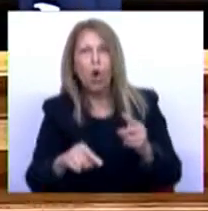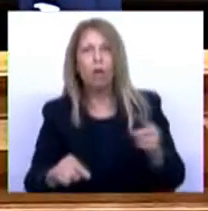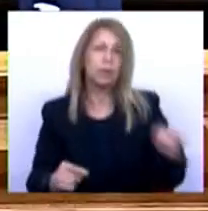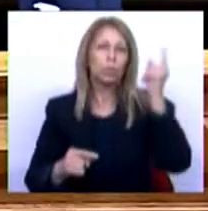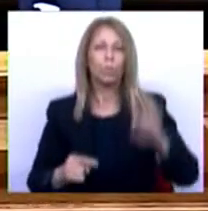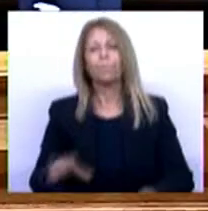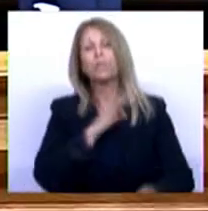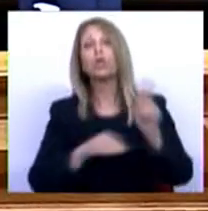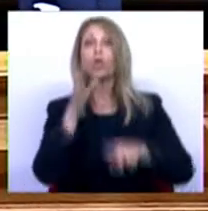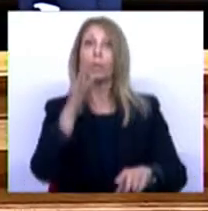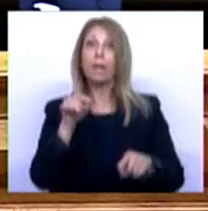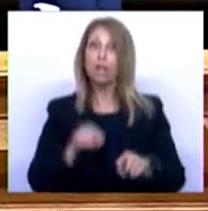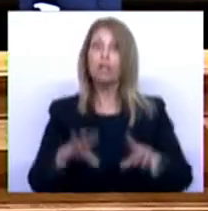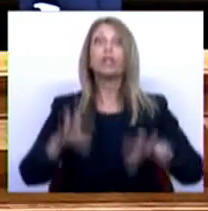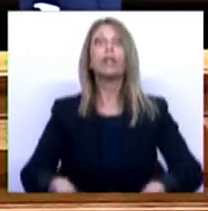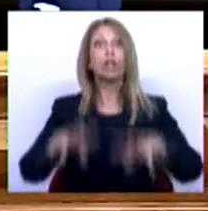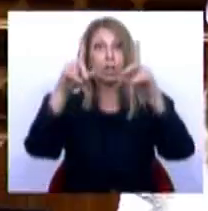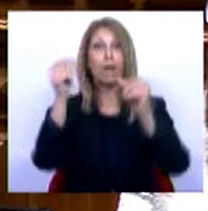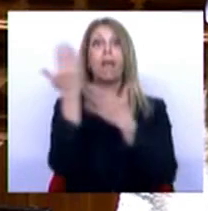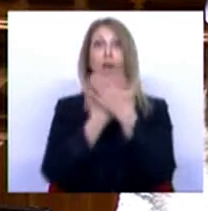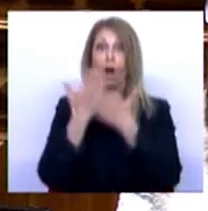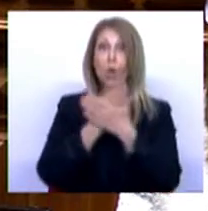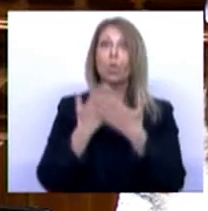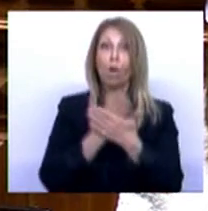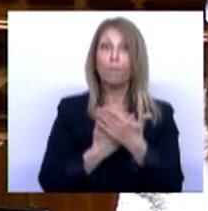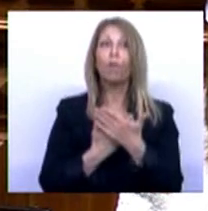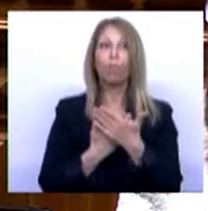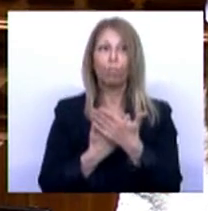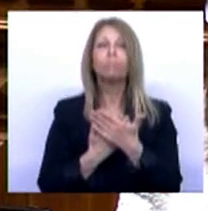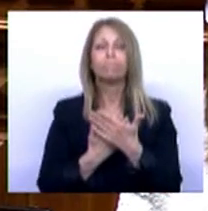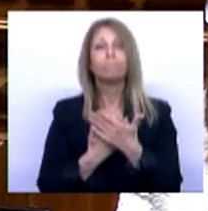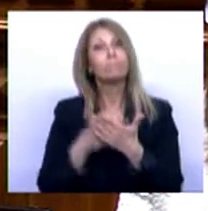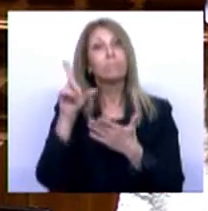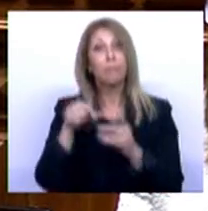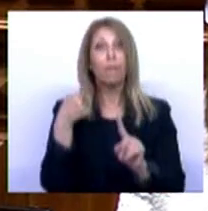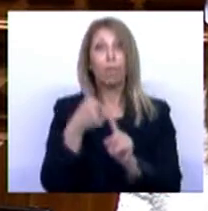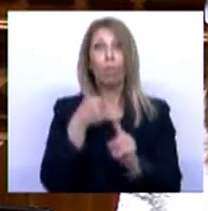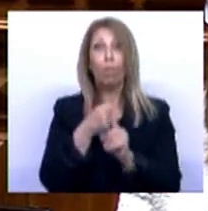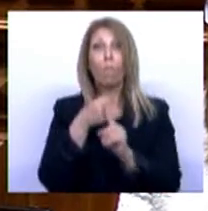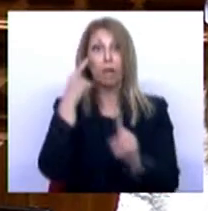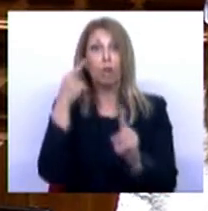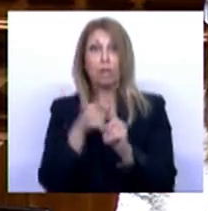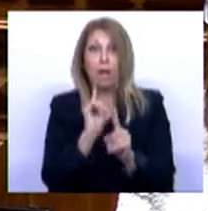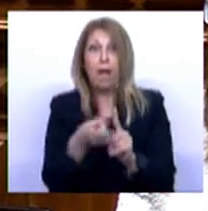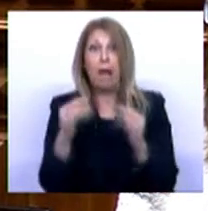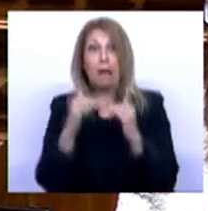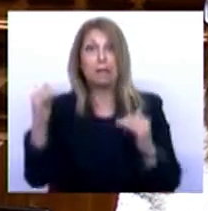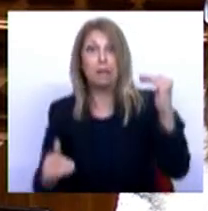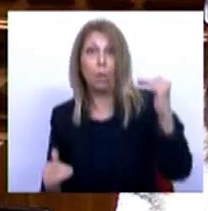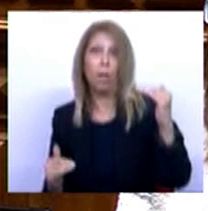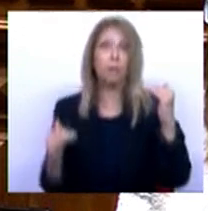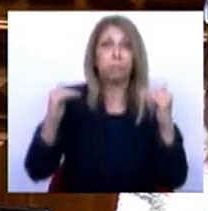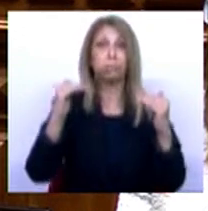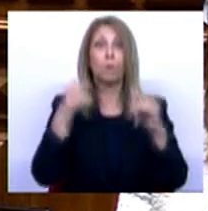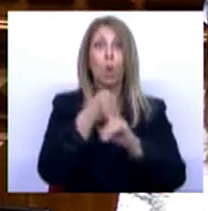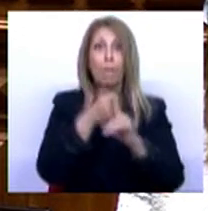esta é a questão, este crescimento económico é um crescimento económico também para combater as desigualdades. E por isso o pedido de esclarecimento é